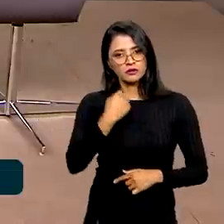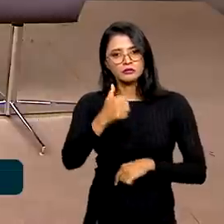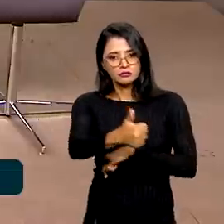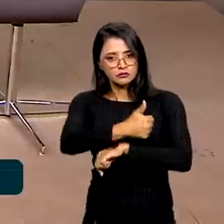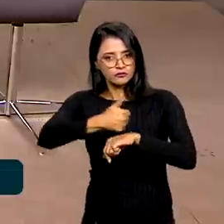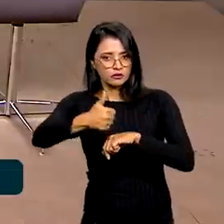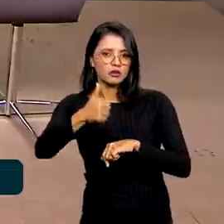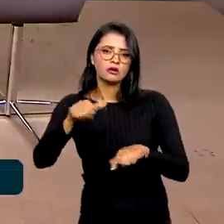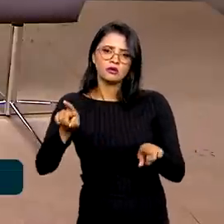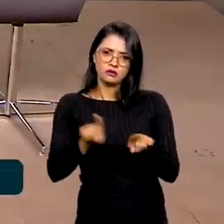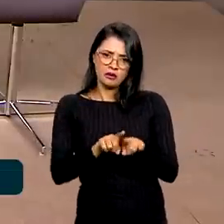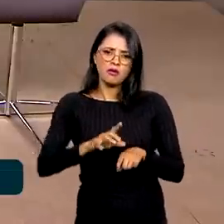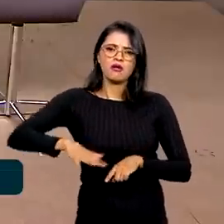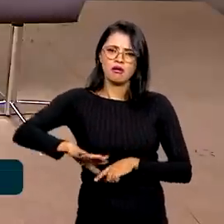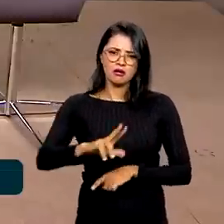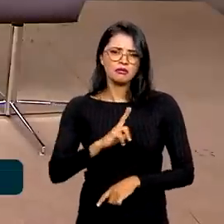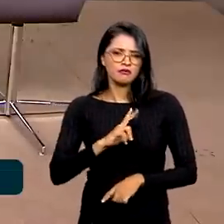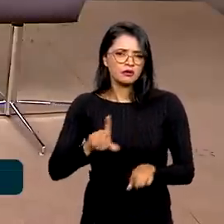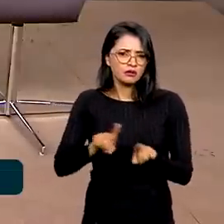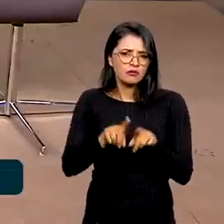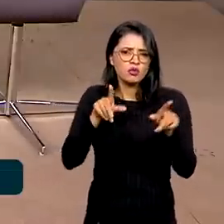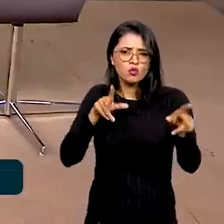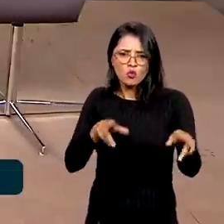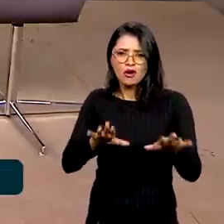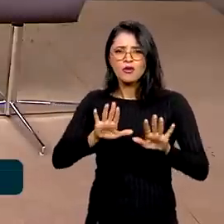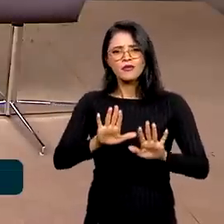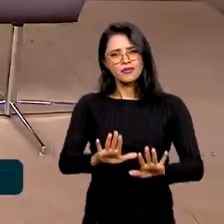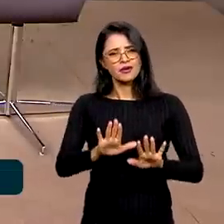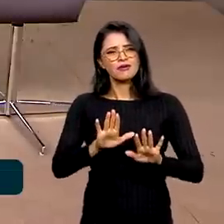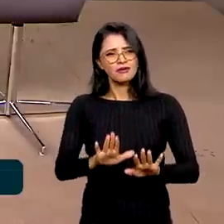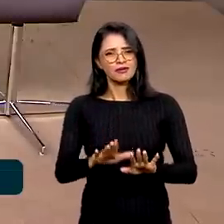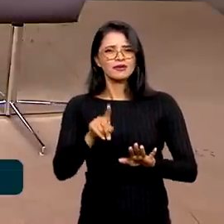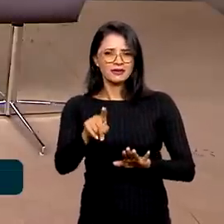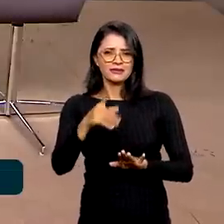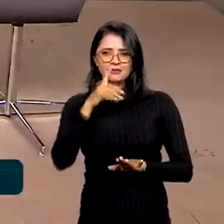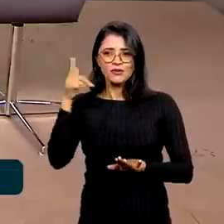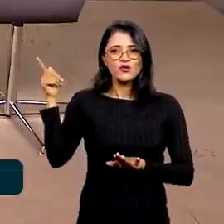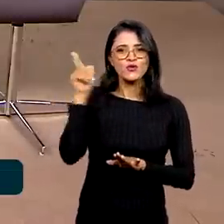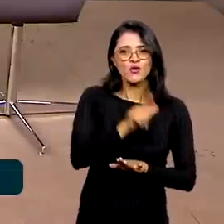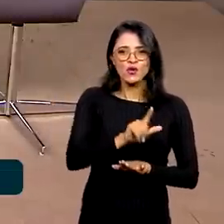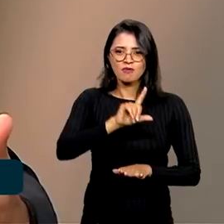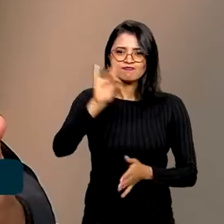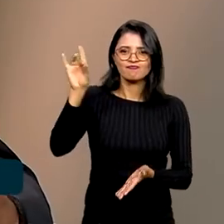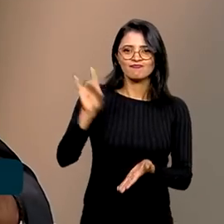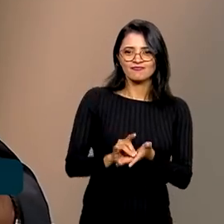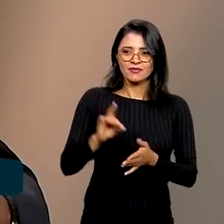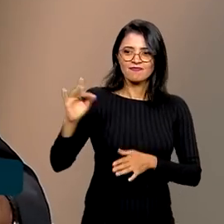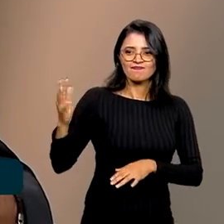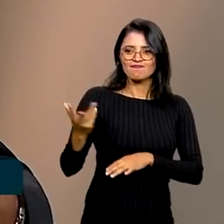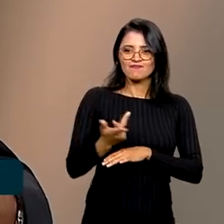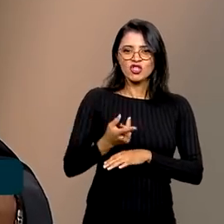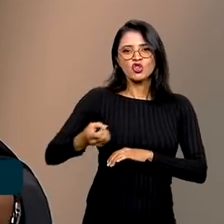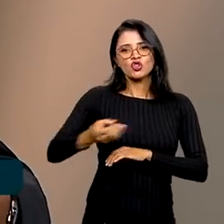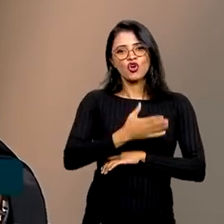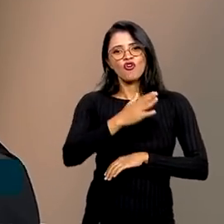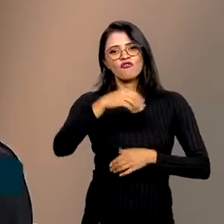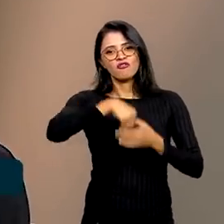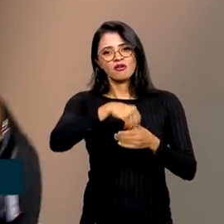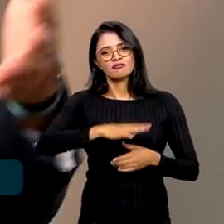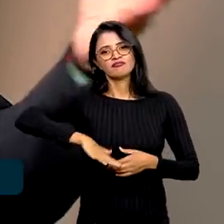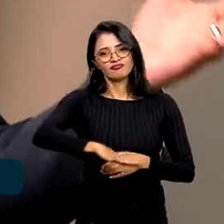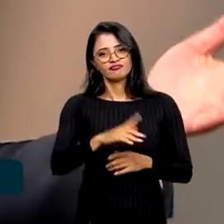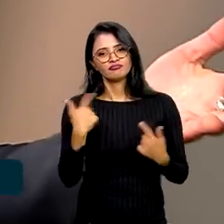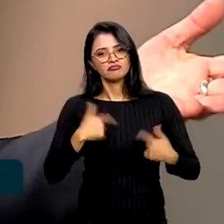vale também, claro, para o setor privado, né? Mas essa obtenção de aptidões novas que se dá no ambiente de trabalho, ela te